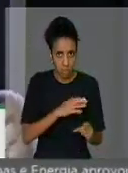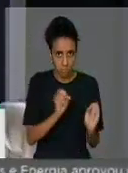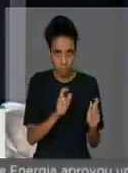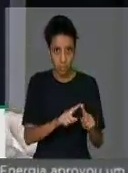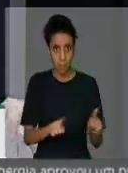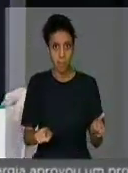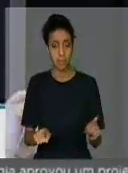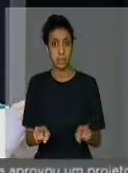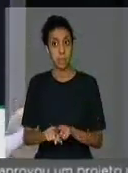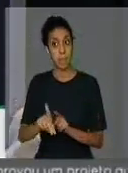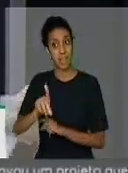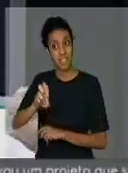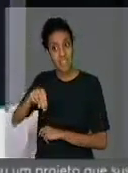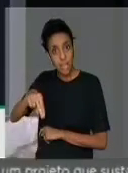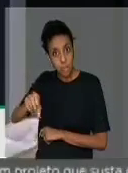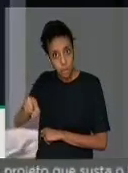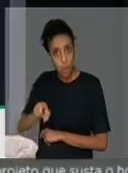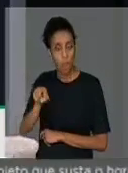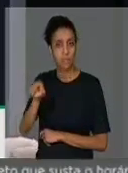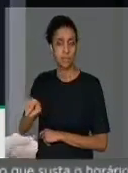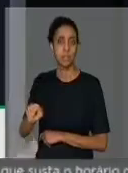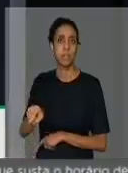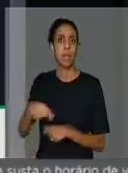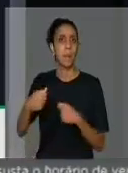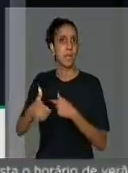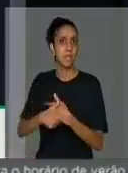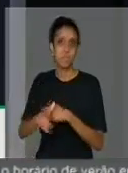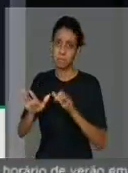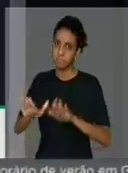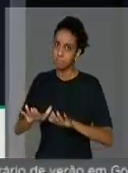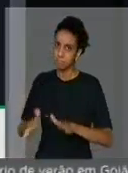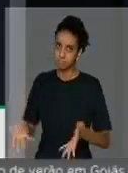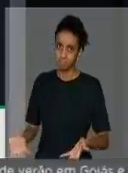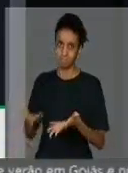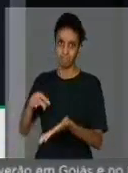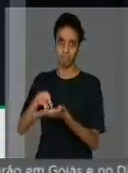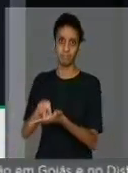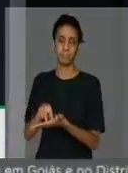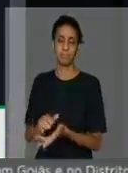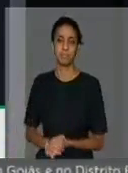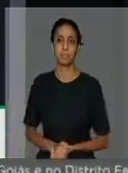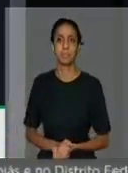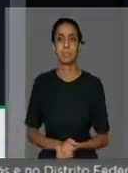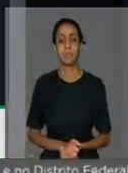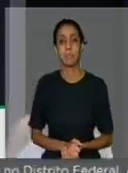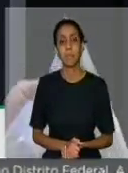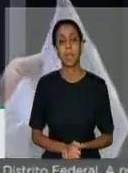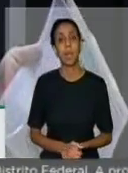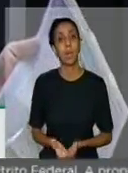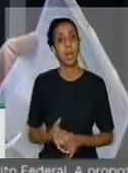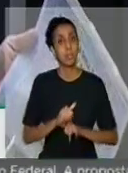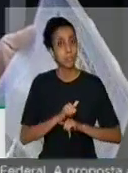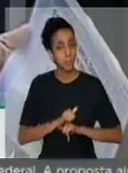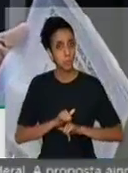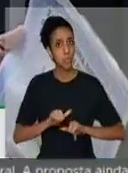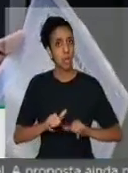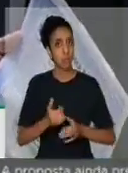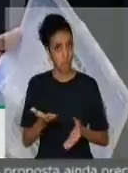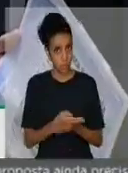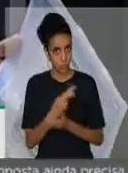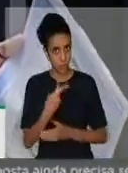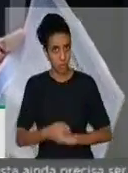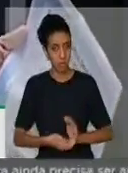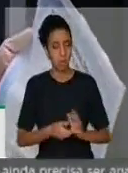trabalho que o Denox precisa ser estabelecido. Nós aqui queremos registrar e passar para anais dessa casa uma matéria aqui